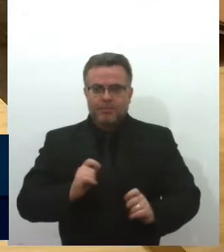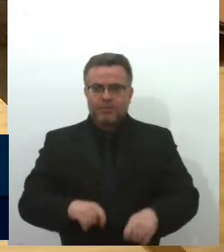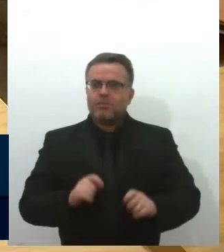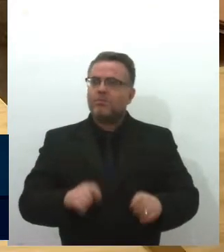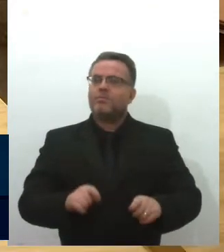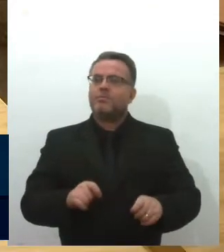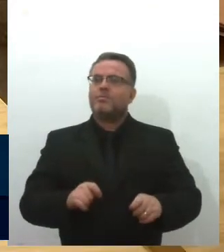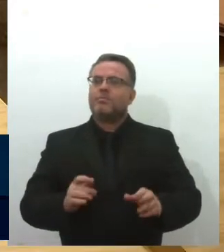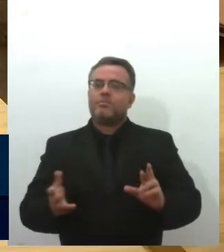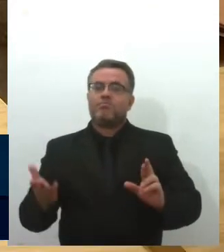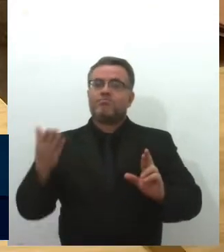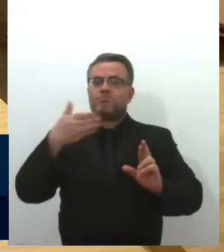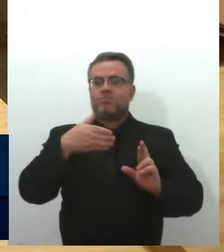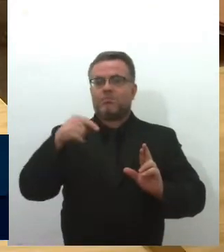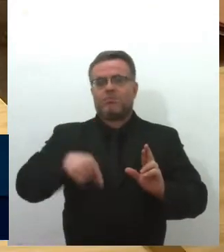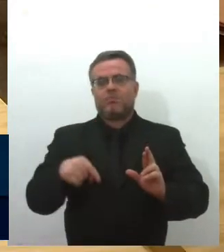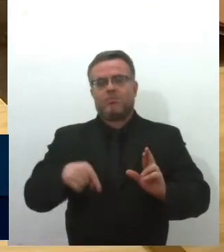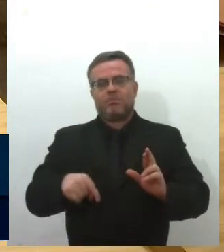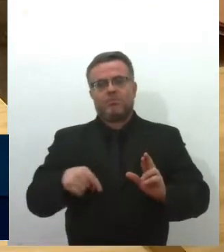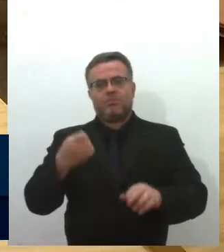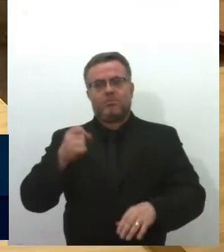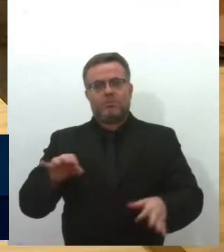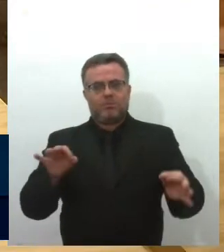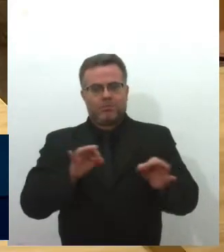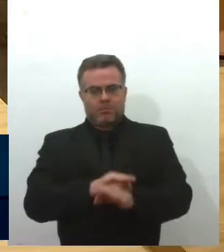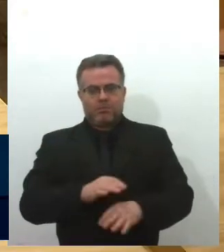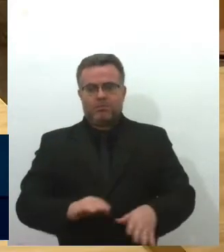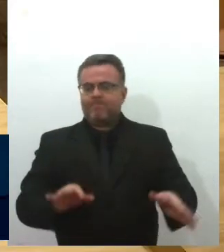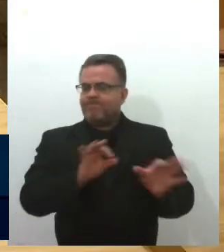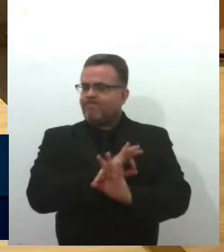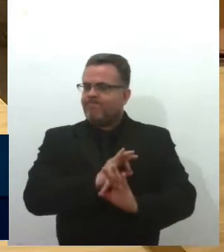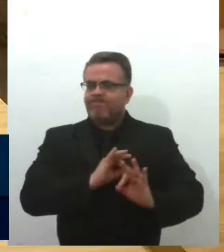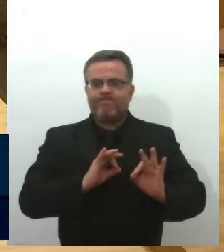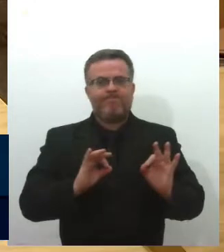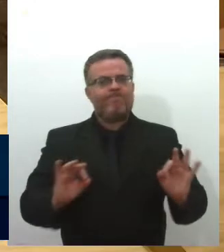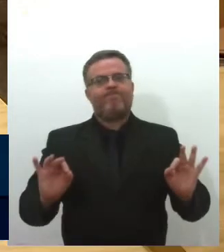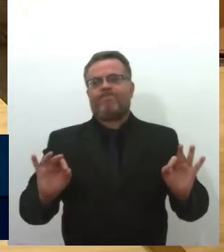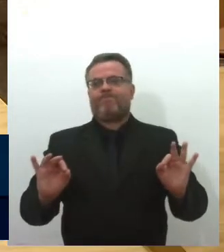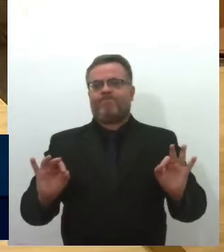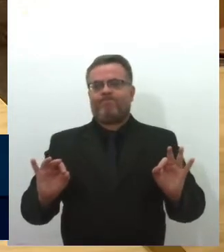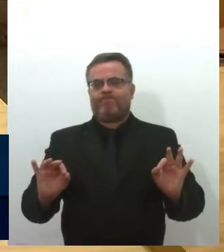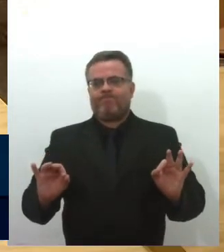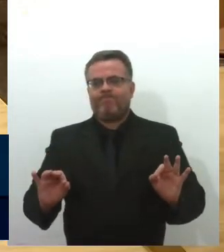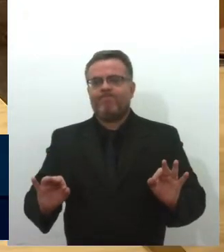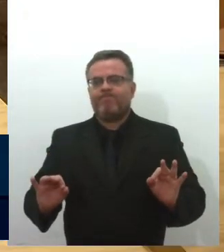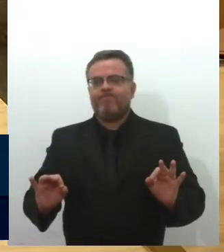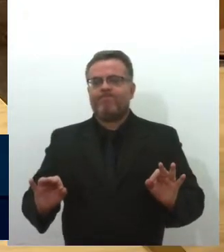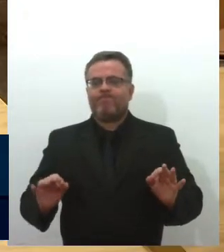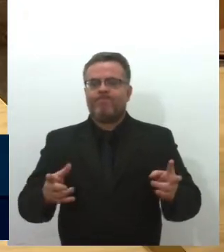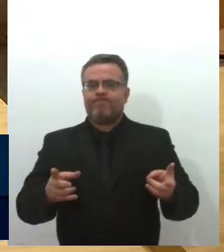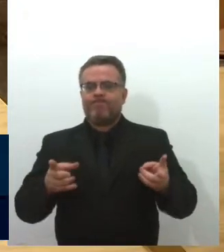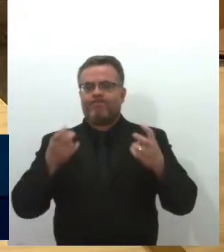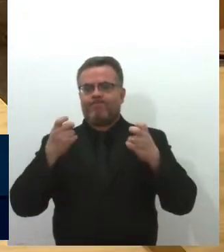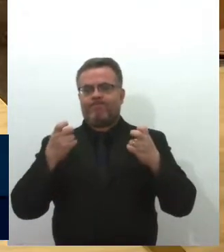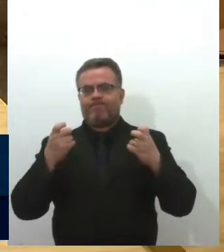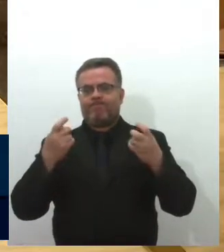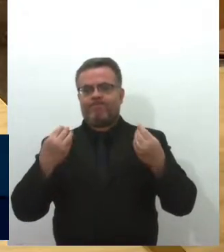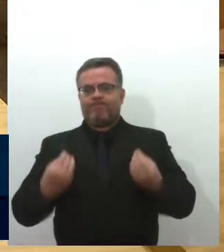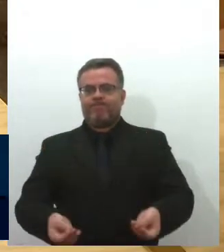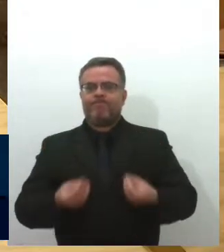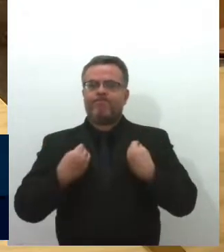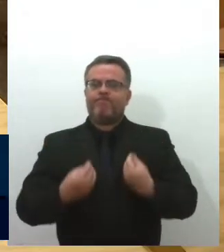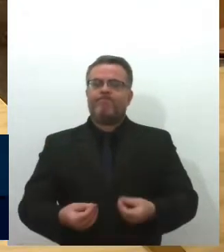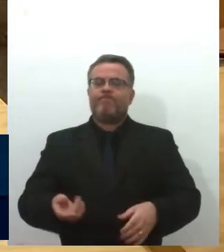referência para o Estado. Isso é muito bom. é a visão do gestor